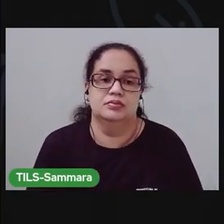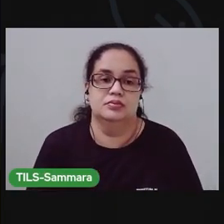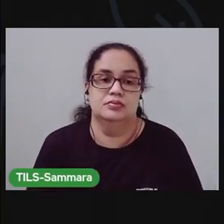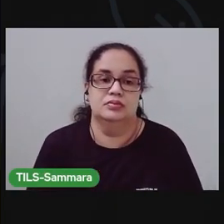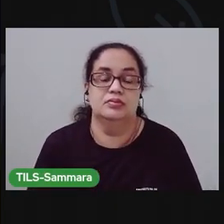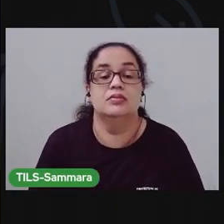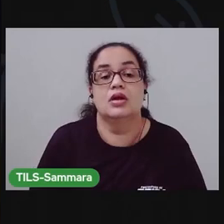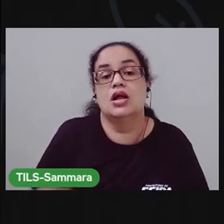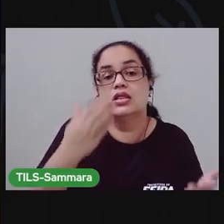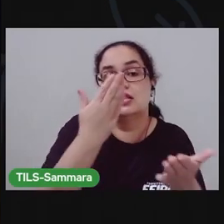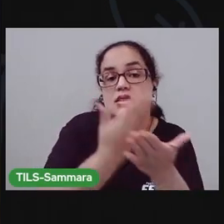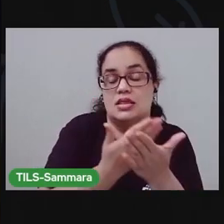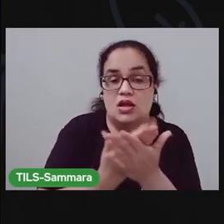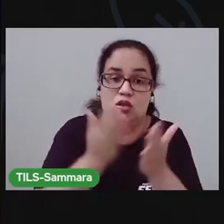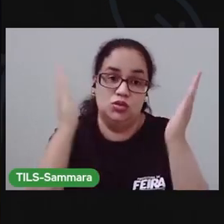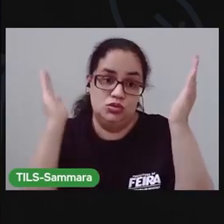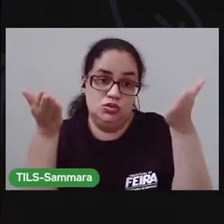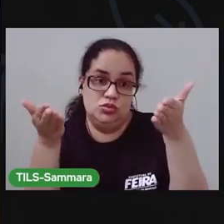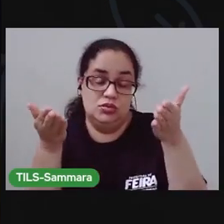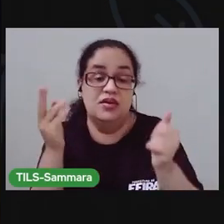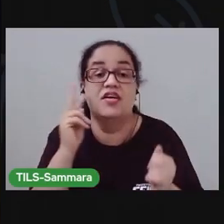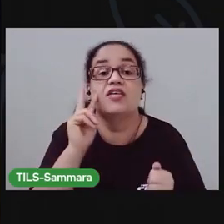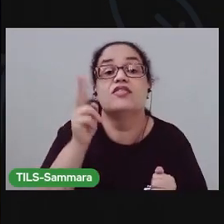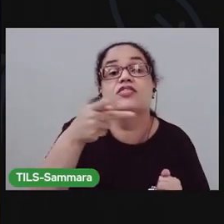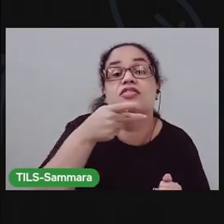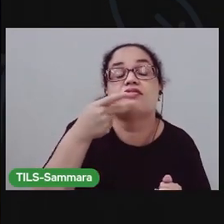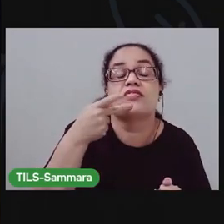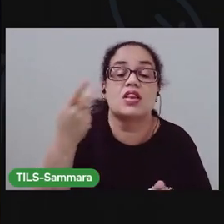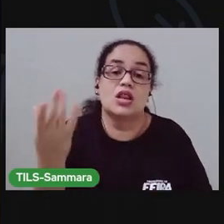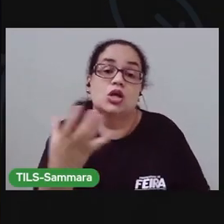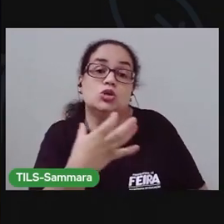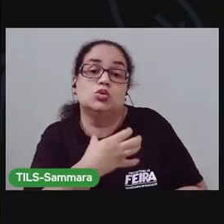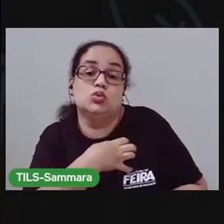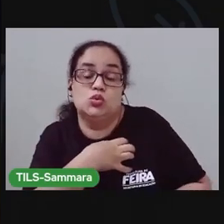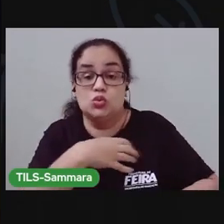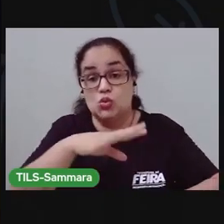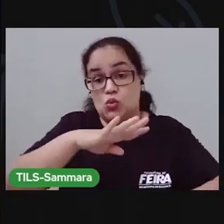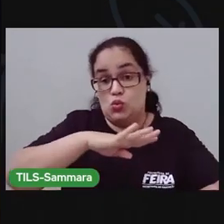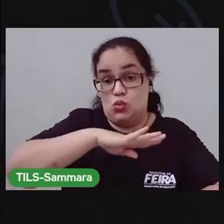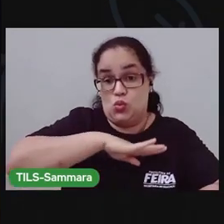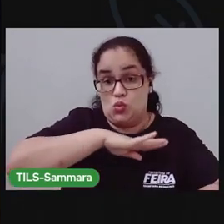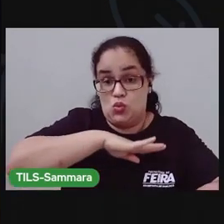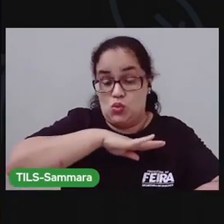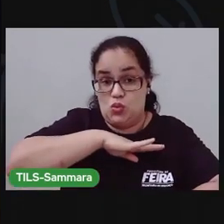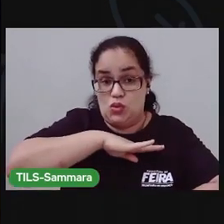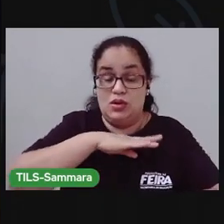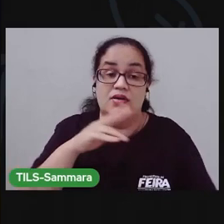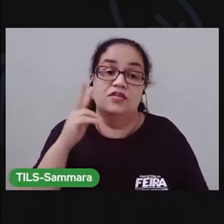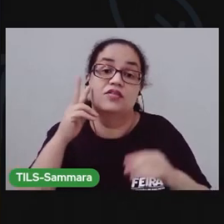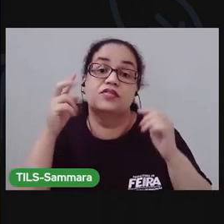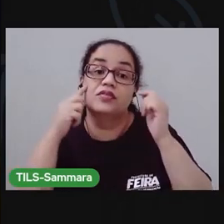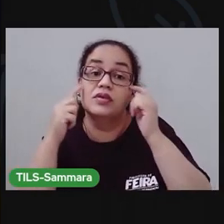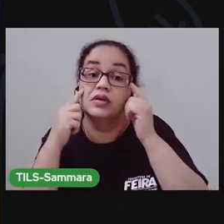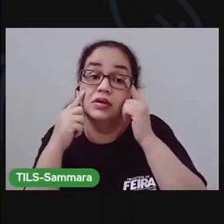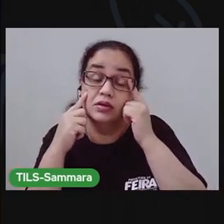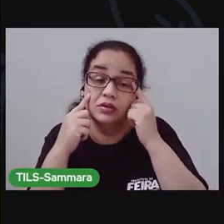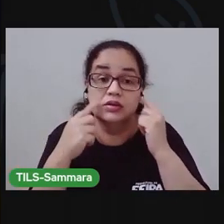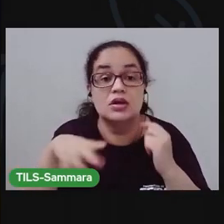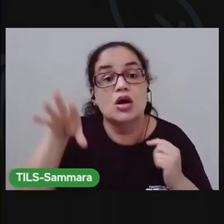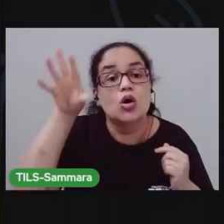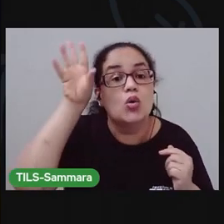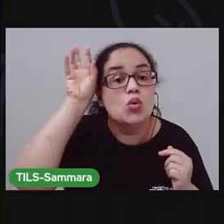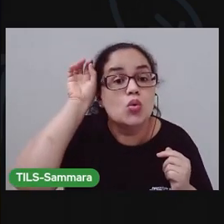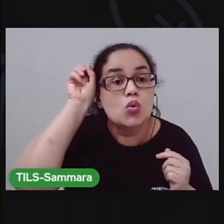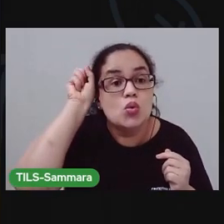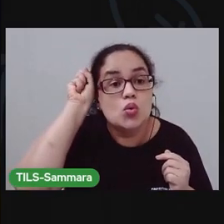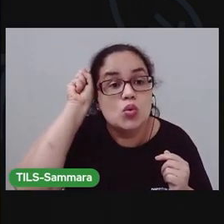Na aula de hoje, a gente vai falar sobre os sentidos do corpo humano, a visão e a audição.